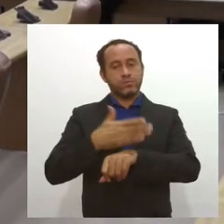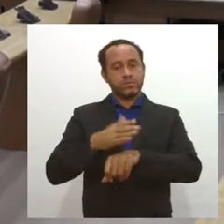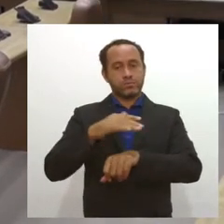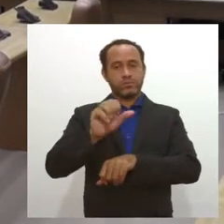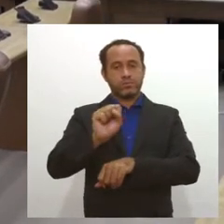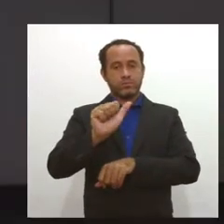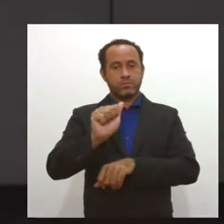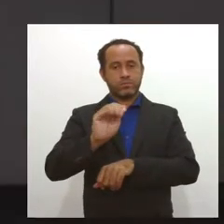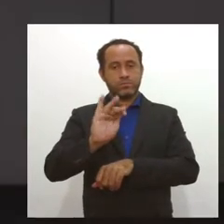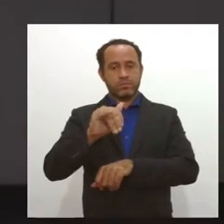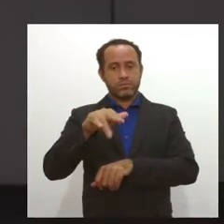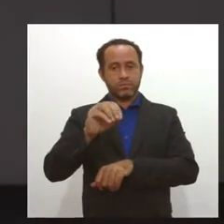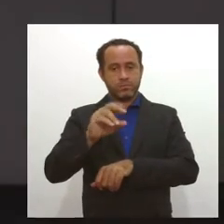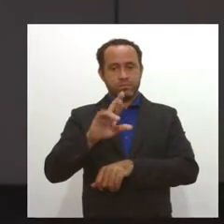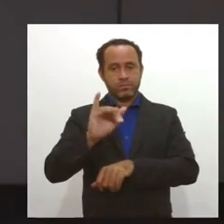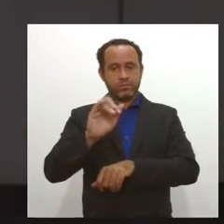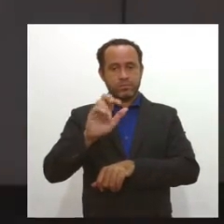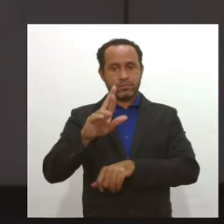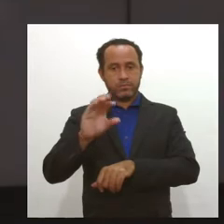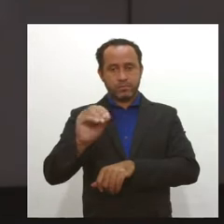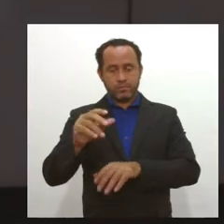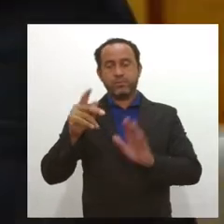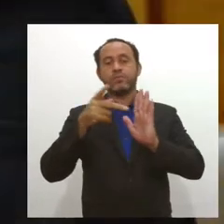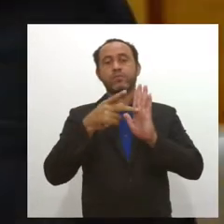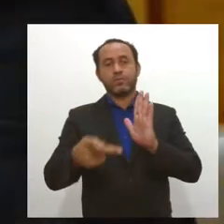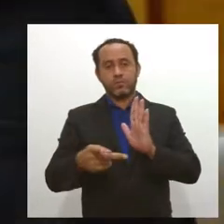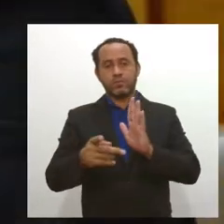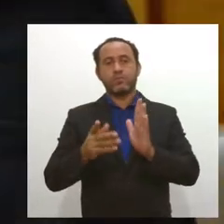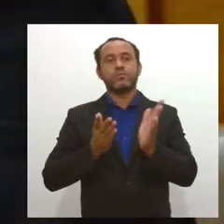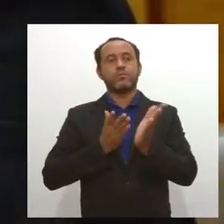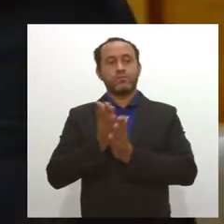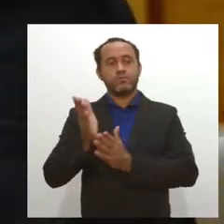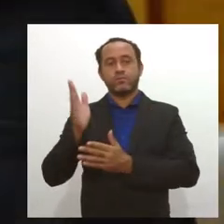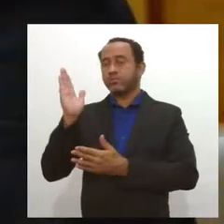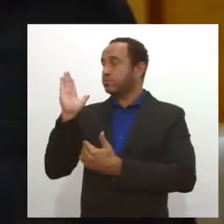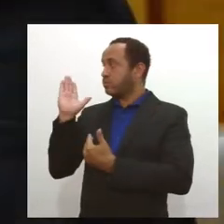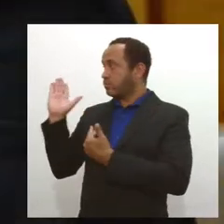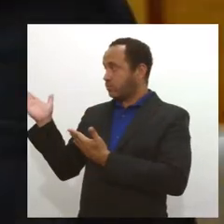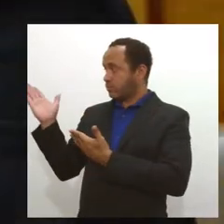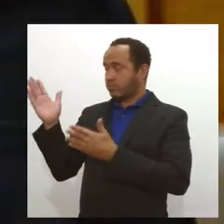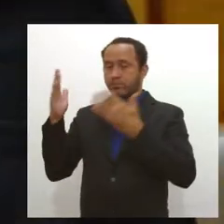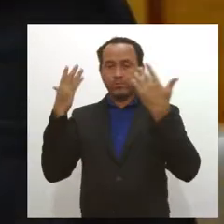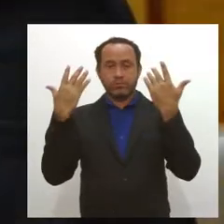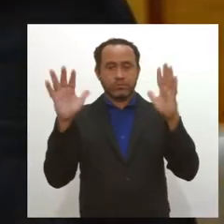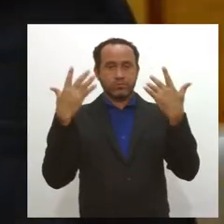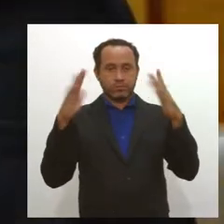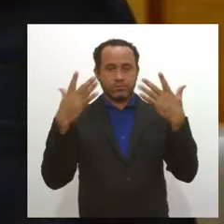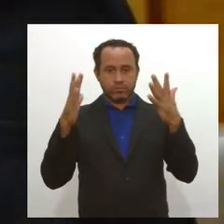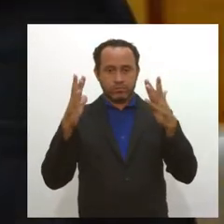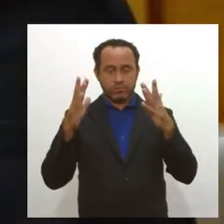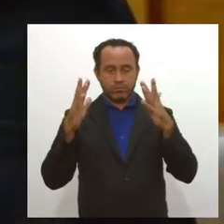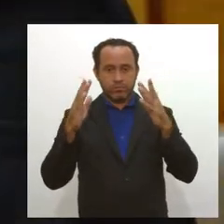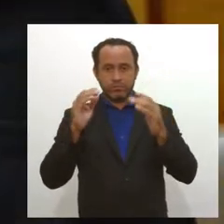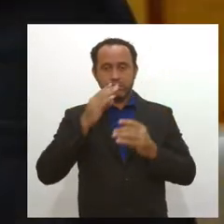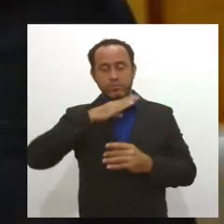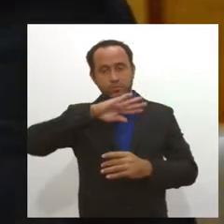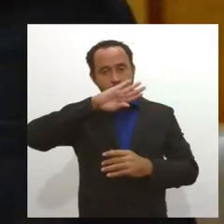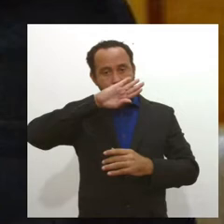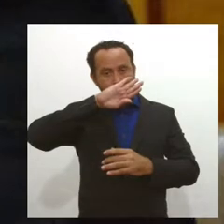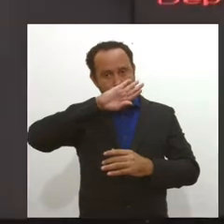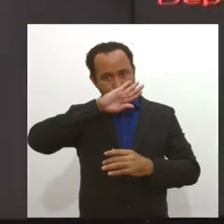Ribeiro. Por fim, entre as moções de aplausos, uma do deputado Talisson de Valmir, parabenizando Dom Frei João José Costa,